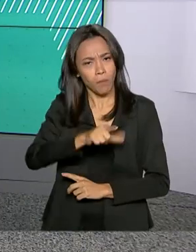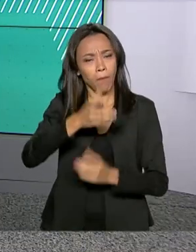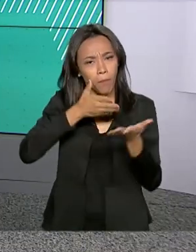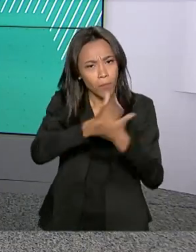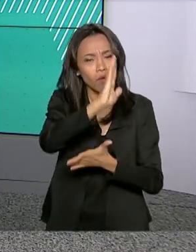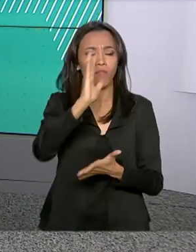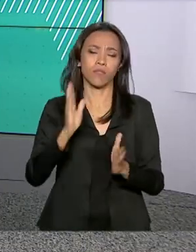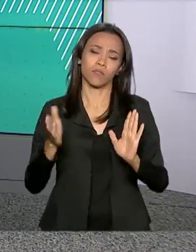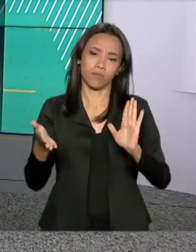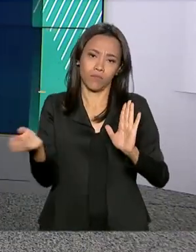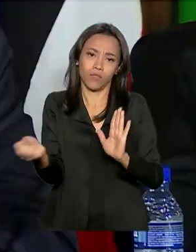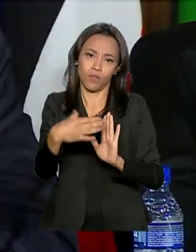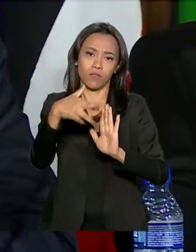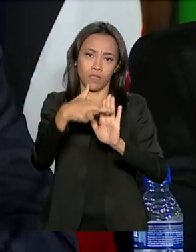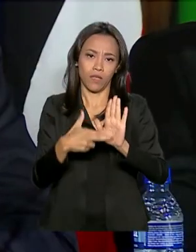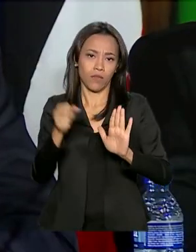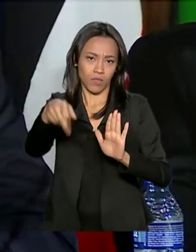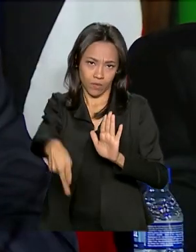Previdência.